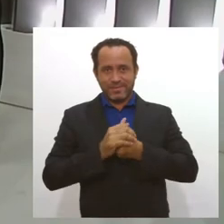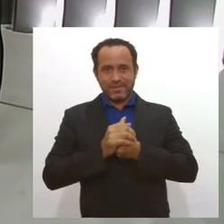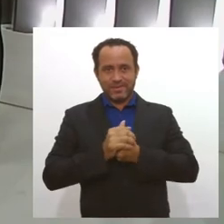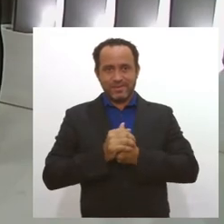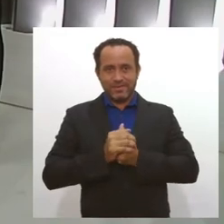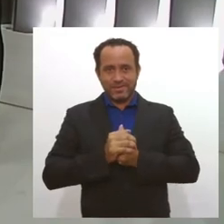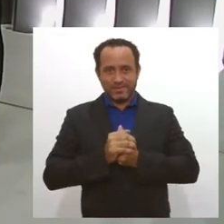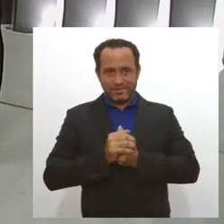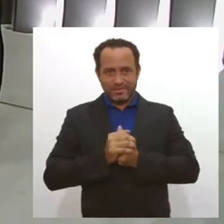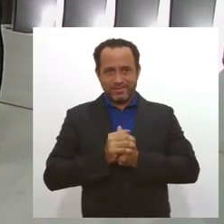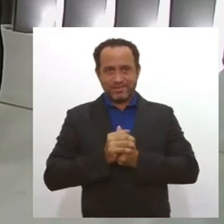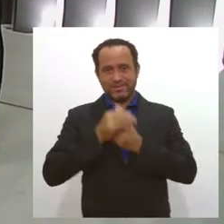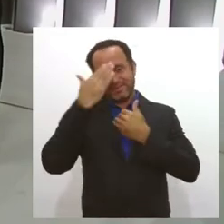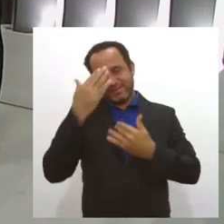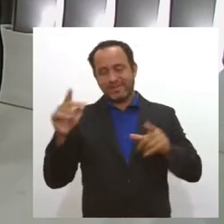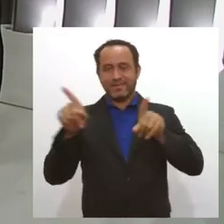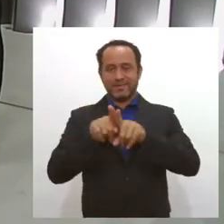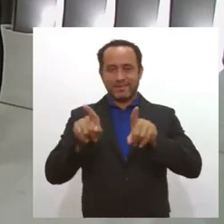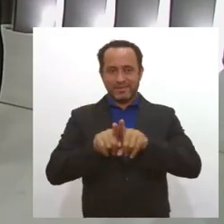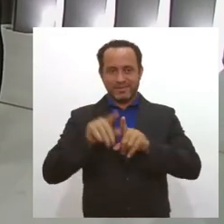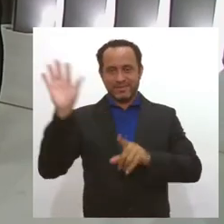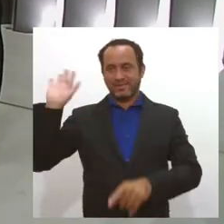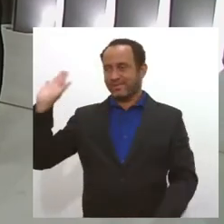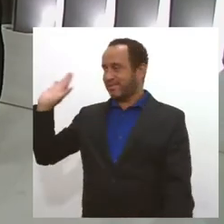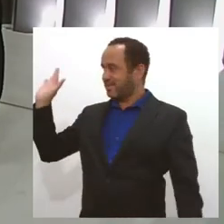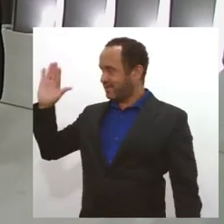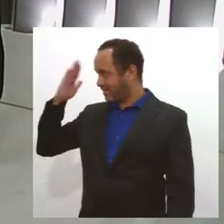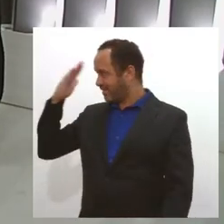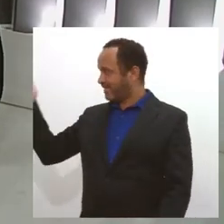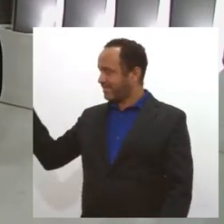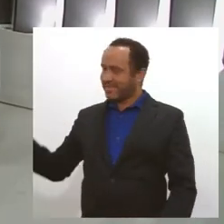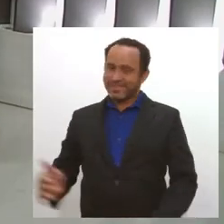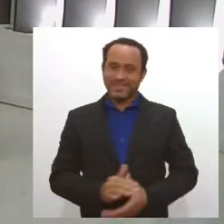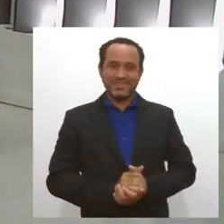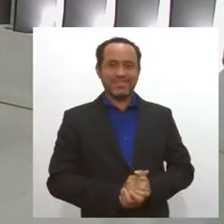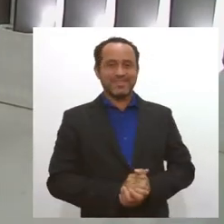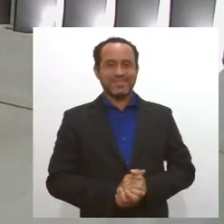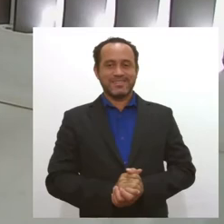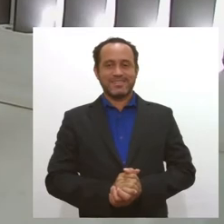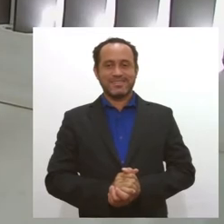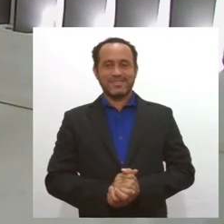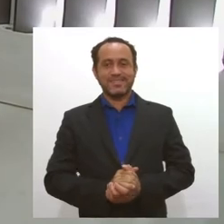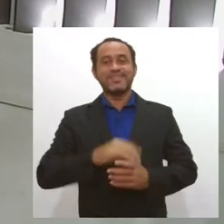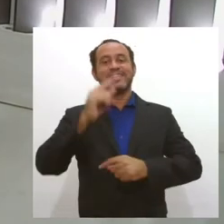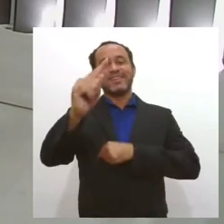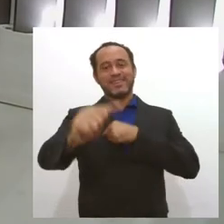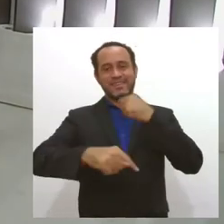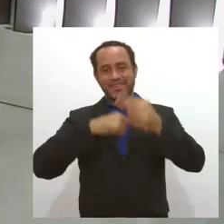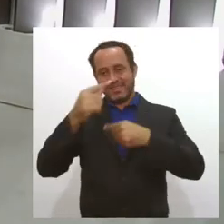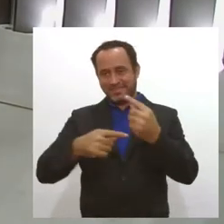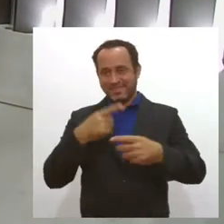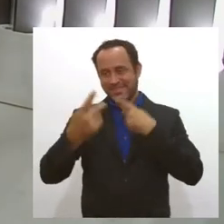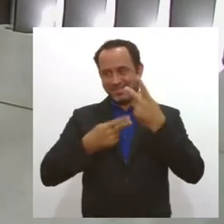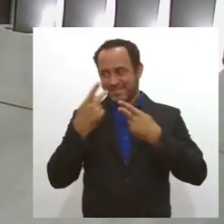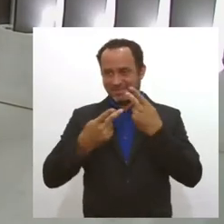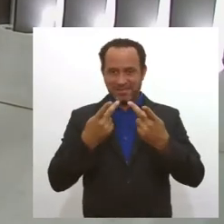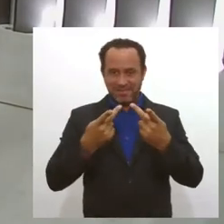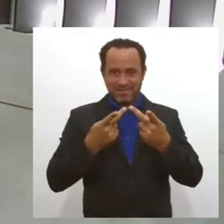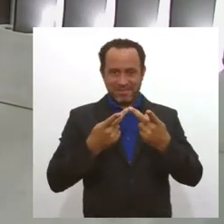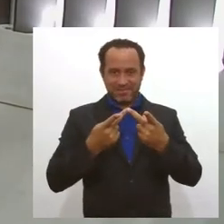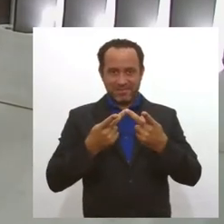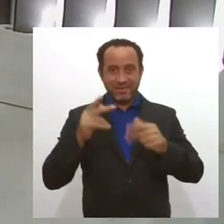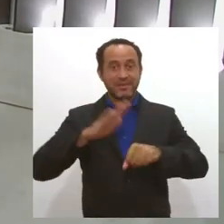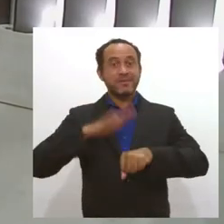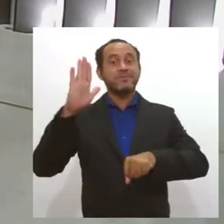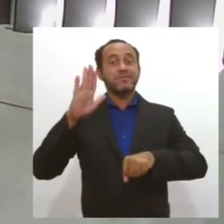muito obrigado também até a próxima muito obrigada olha só no próximo bloco a gente vai falar sobre mais